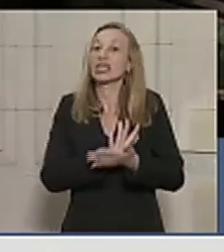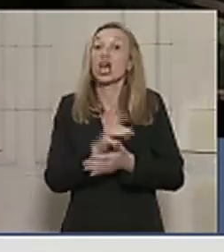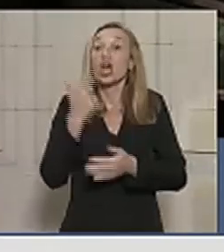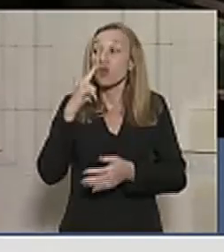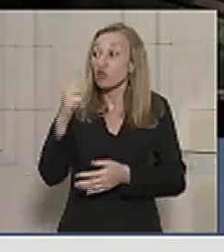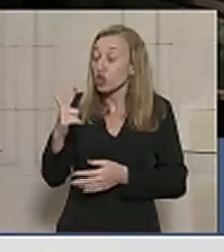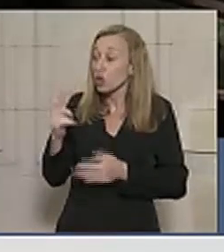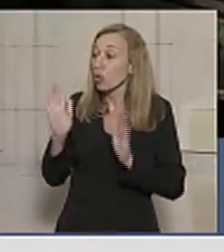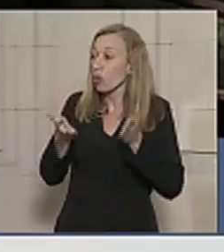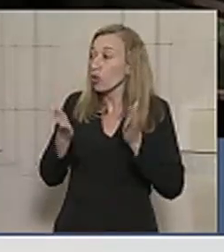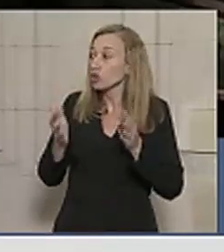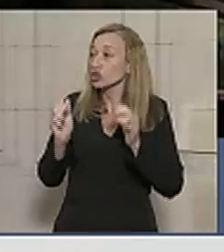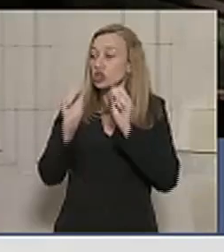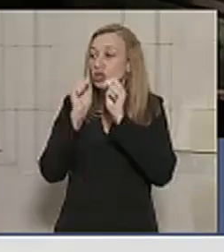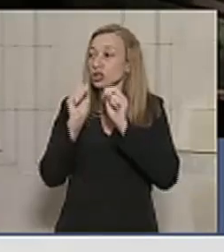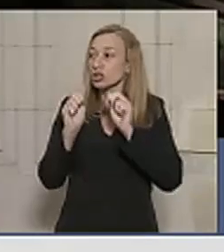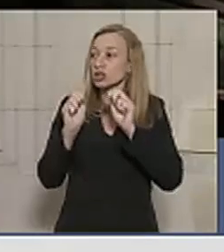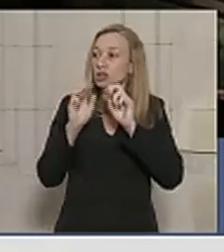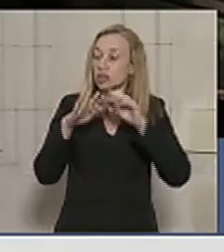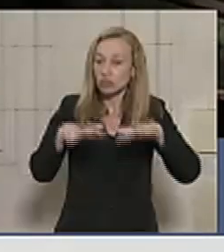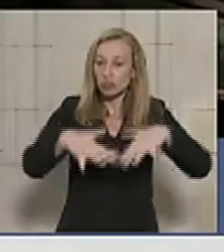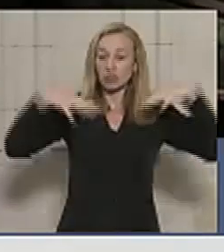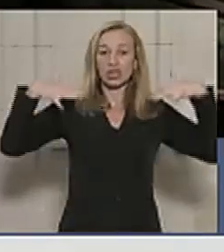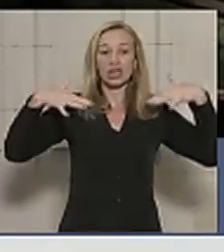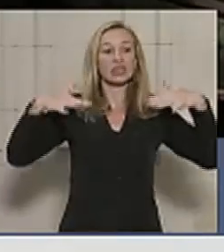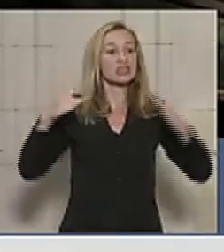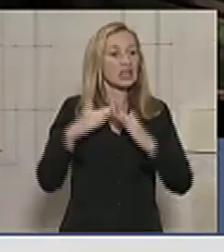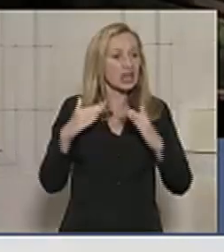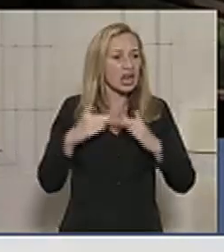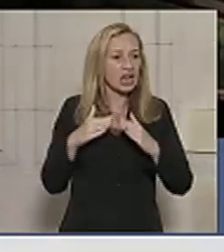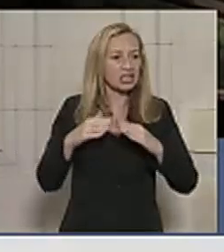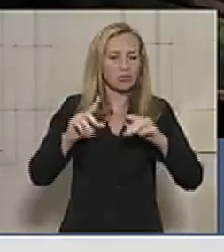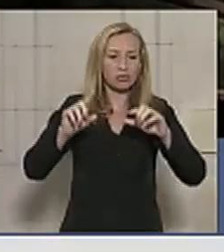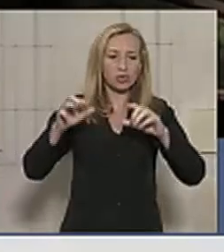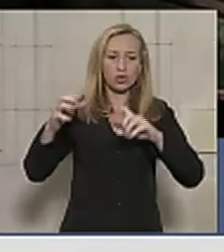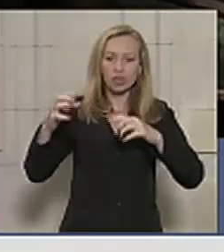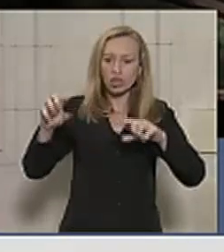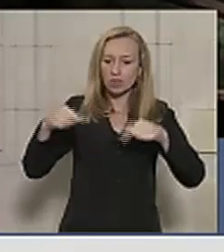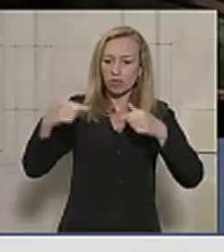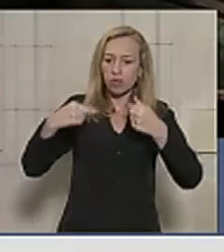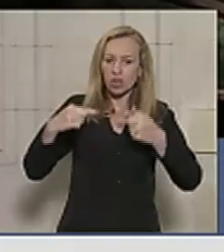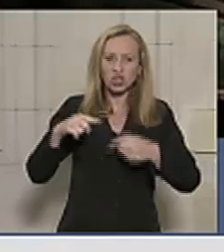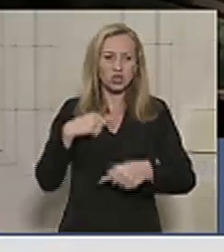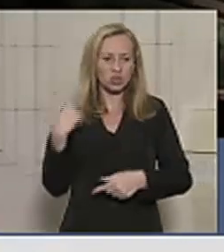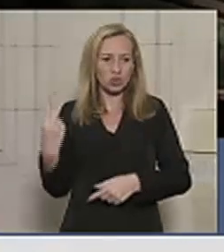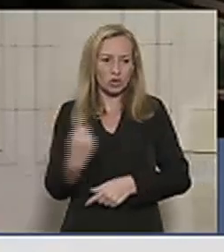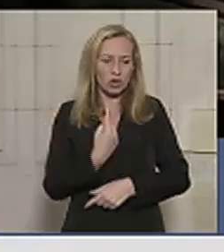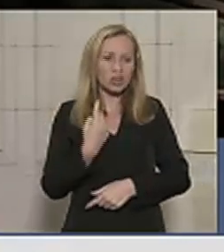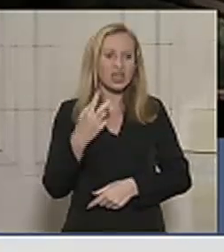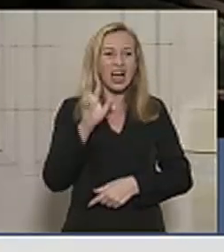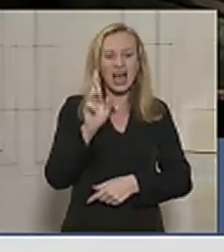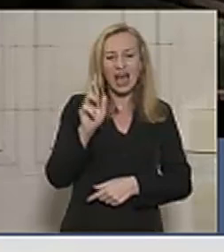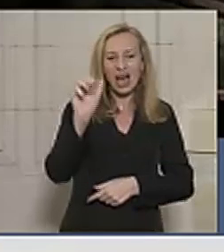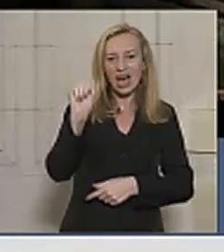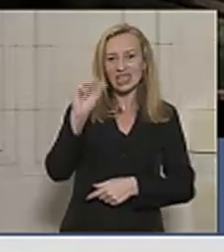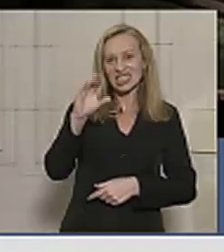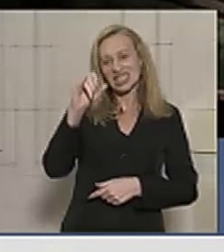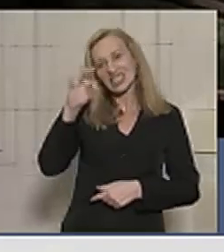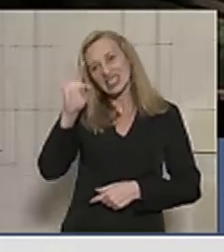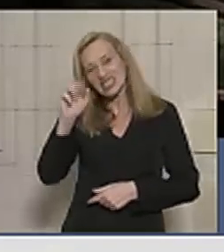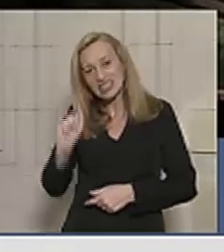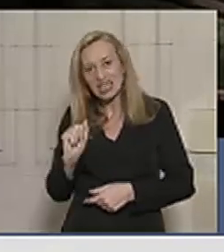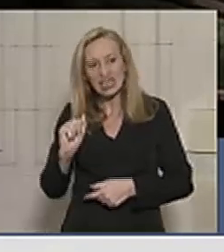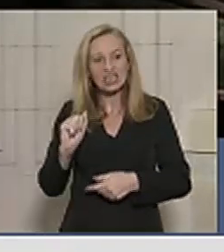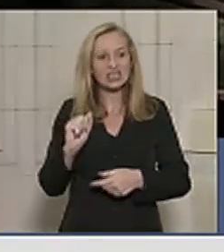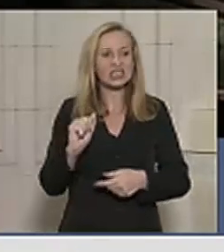plenário dessa casa, aliás, não é a primeira vez, uma acusação de que somos racistas, uma acusação de que